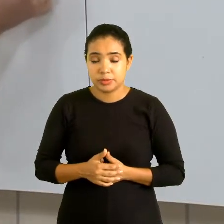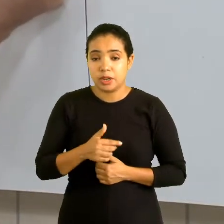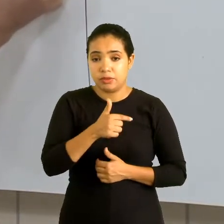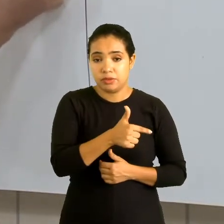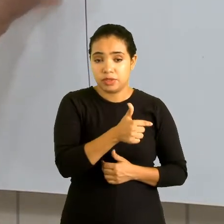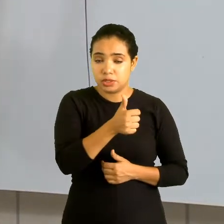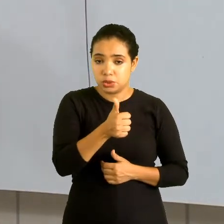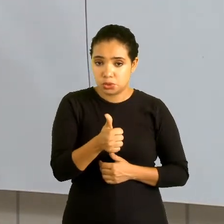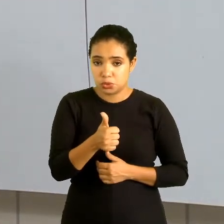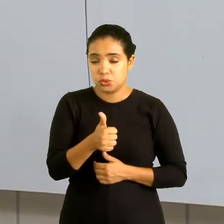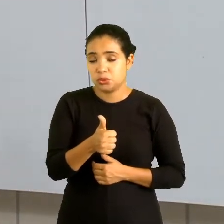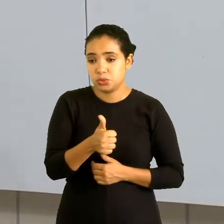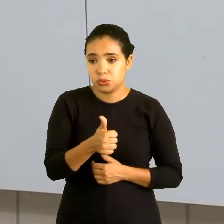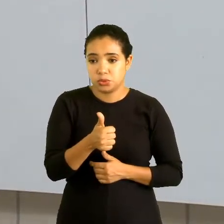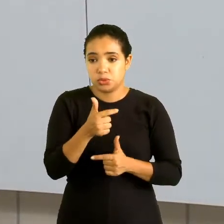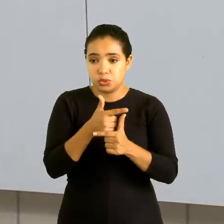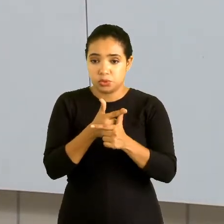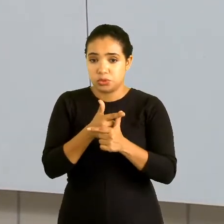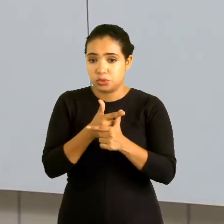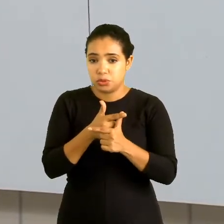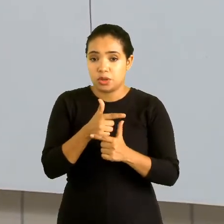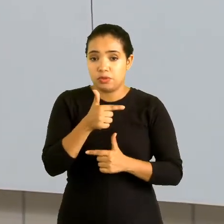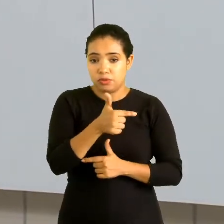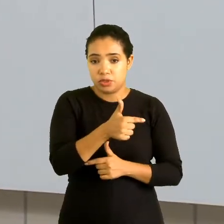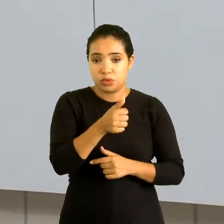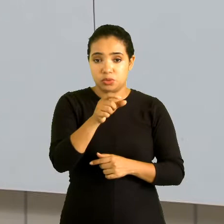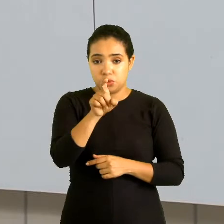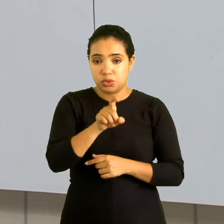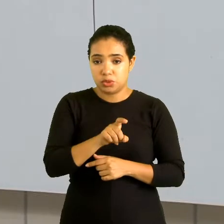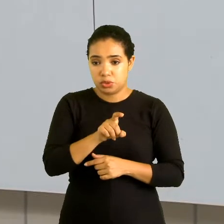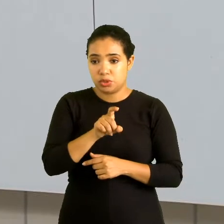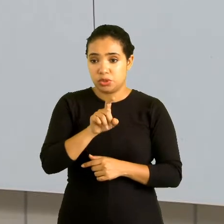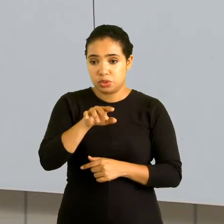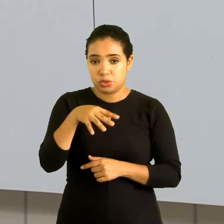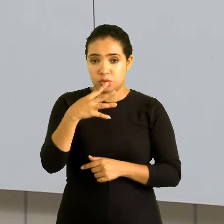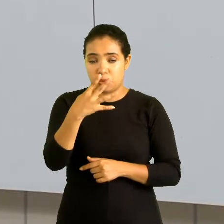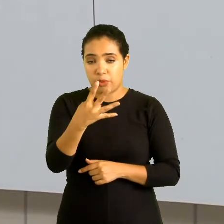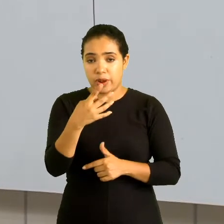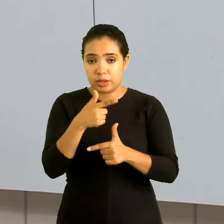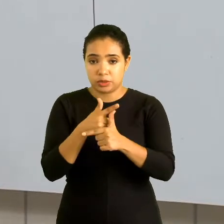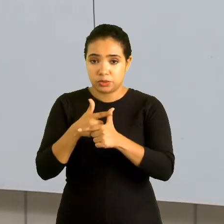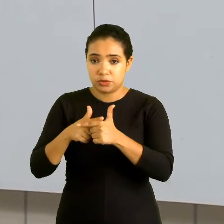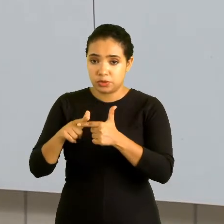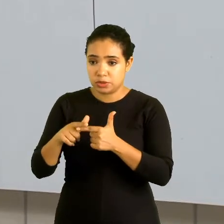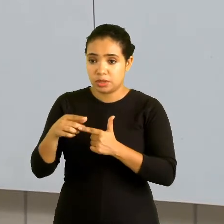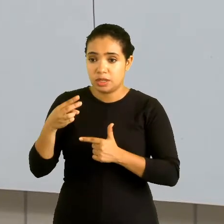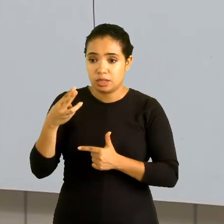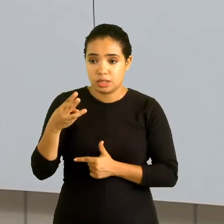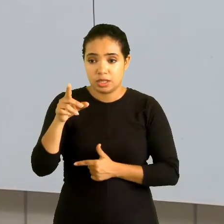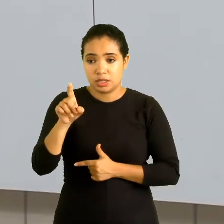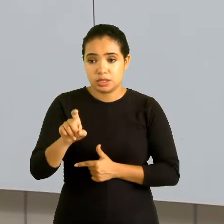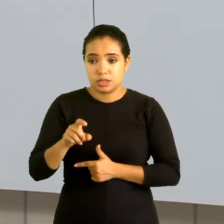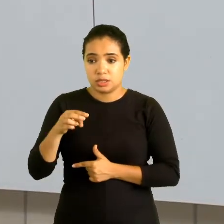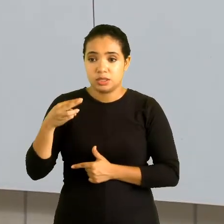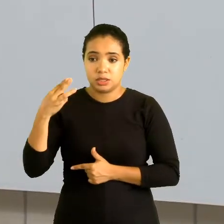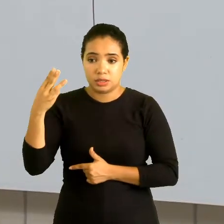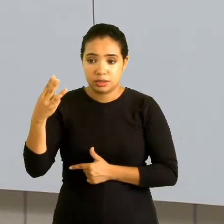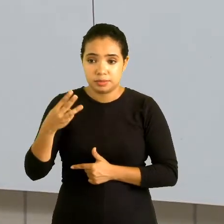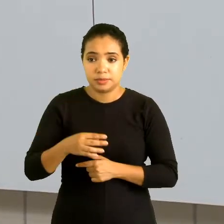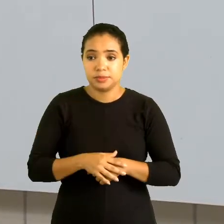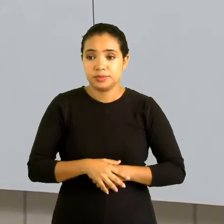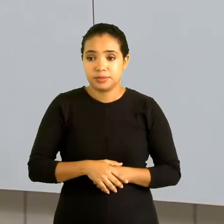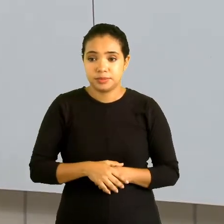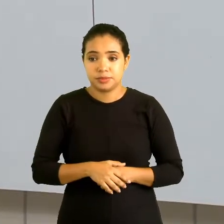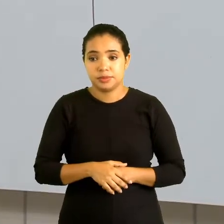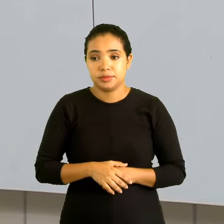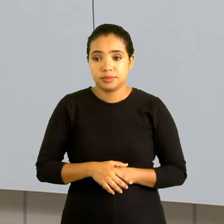21x elevado à quarta, dividido por 3x elevado ao cubo.